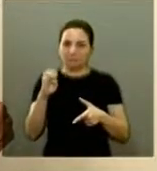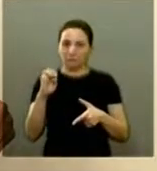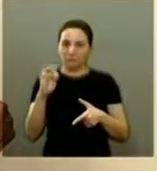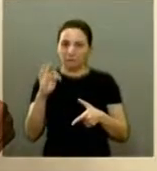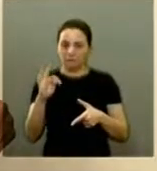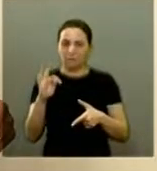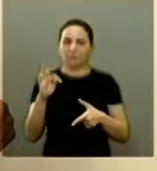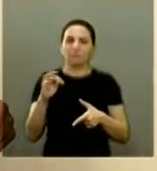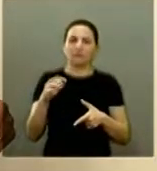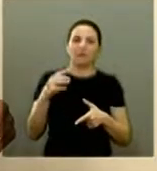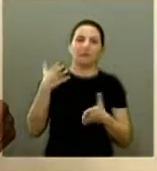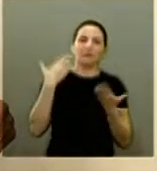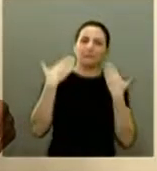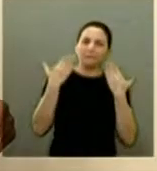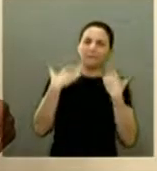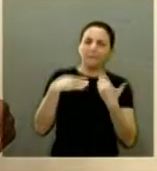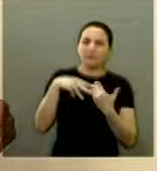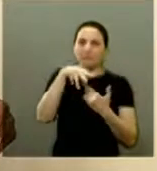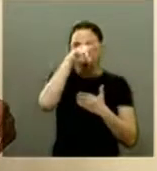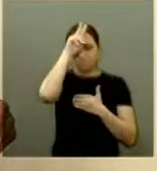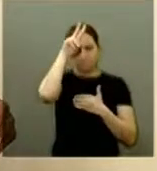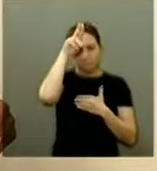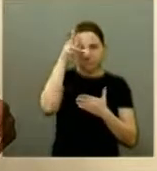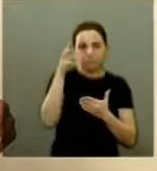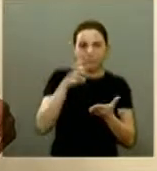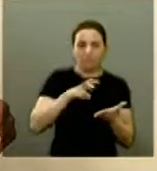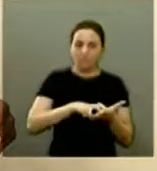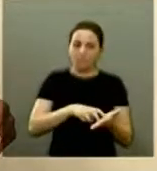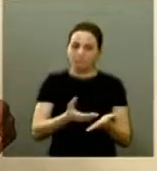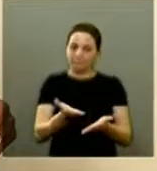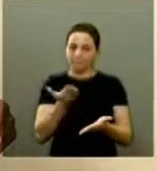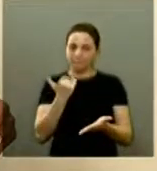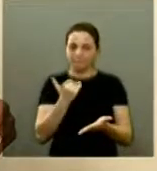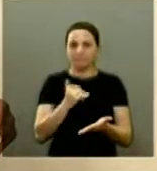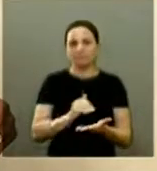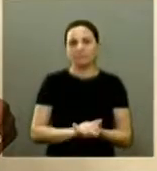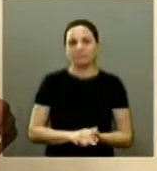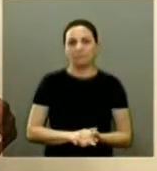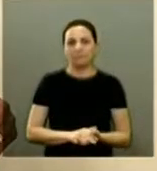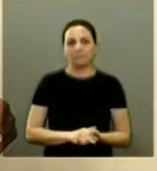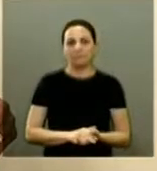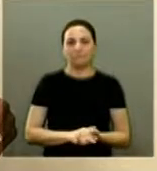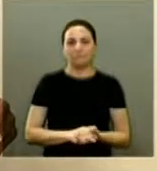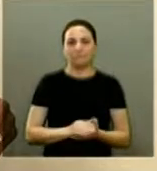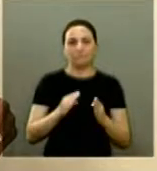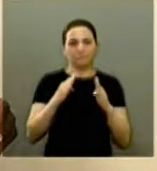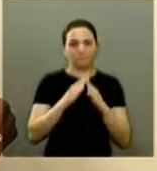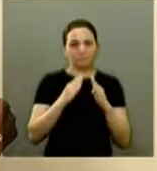vindo embora um pouquinho mais cedo e falando né na nossa